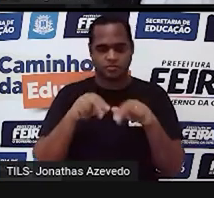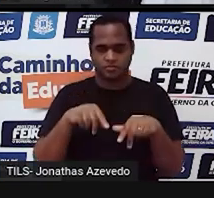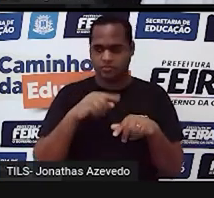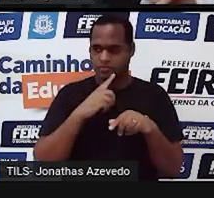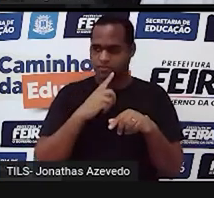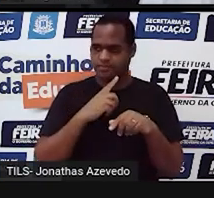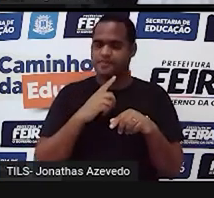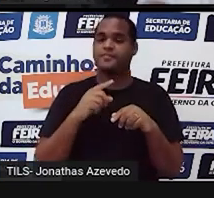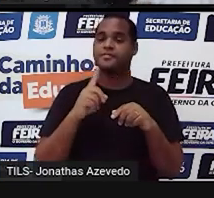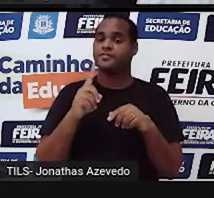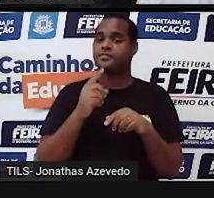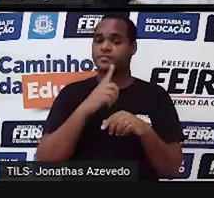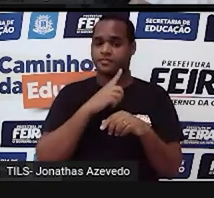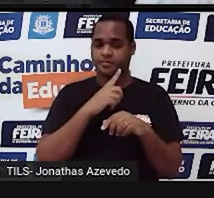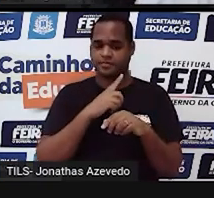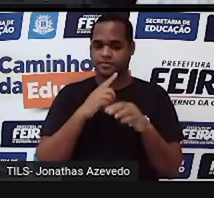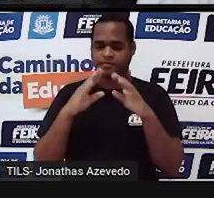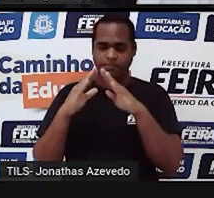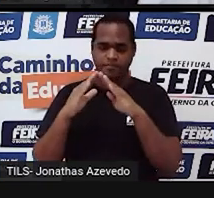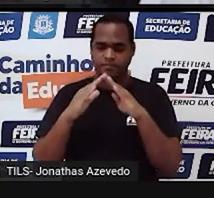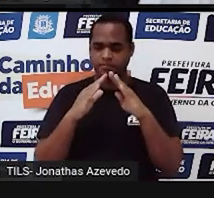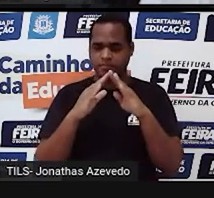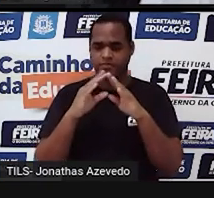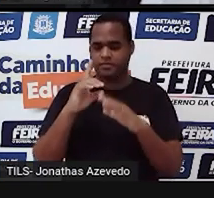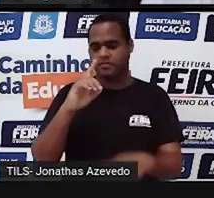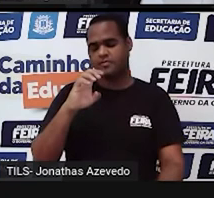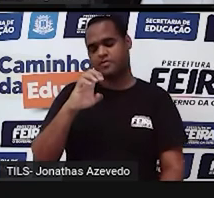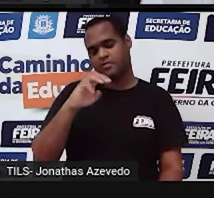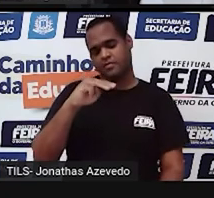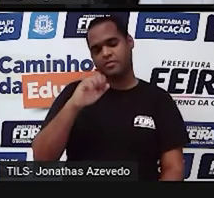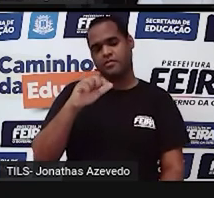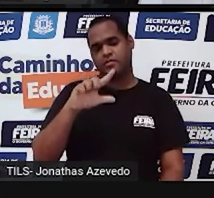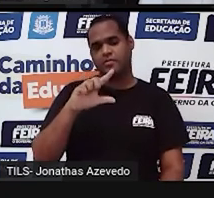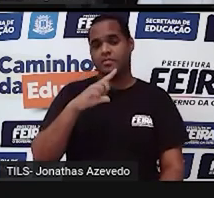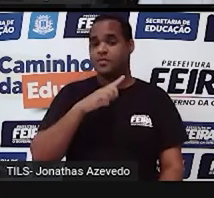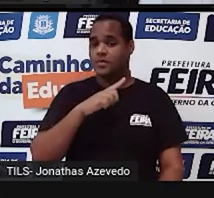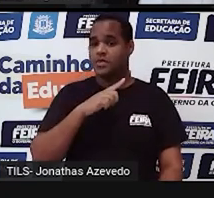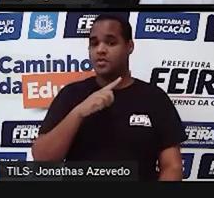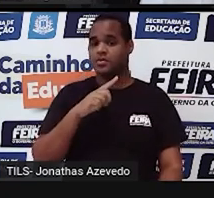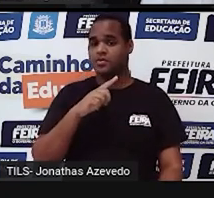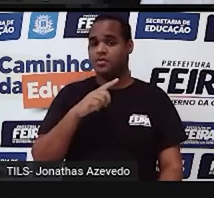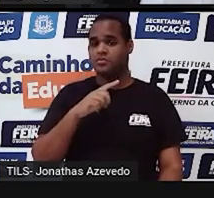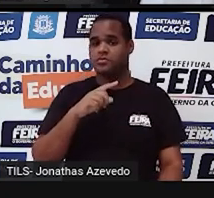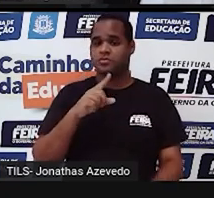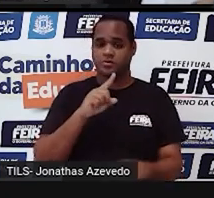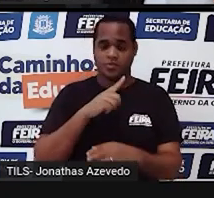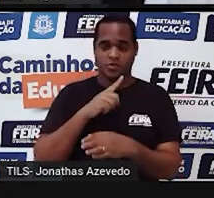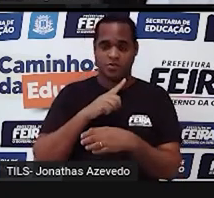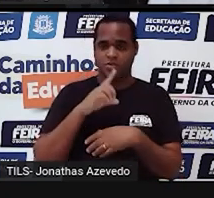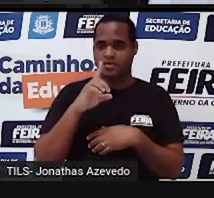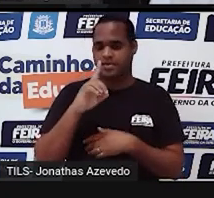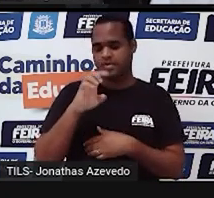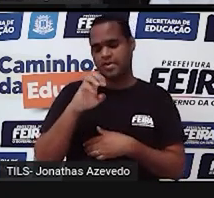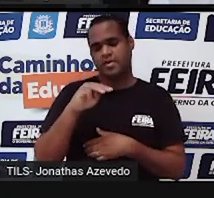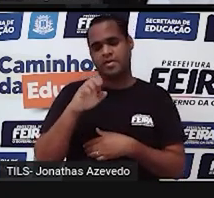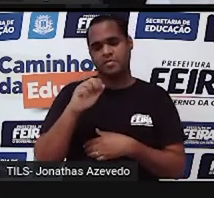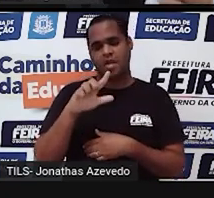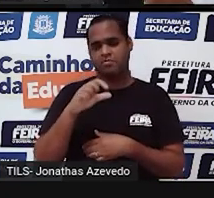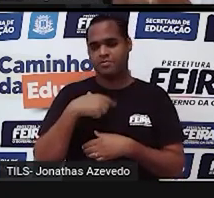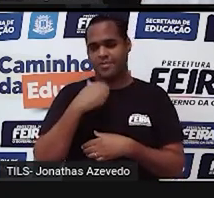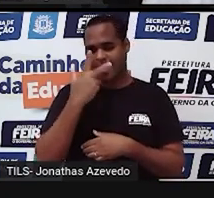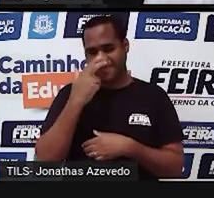gente chama de casas decimais. E nas casas decimais não funciona